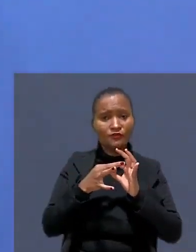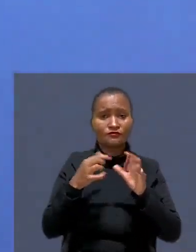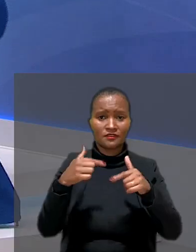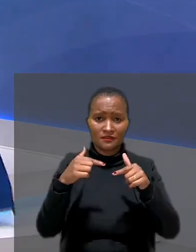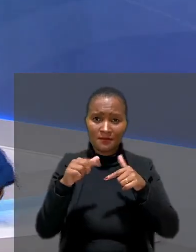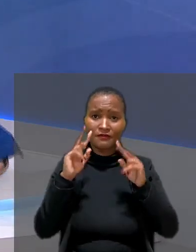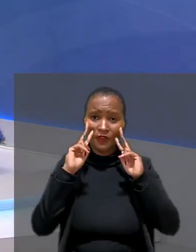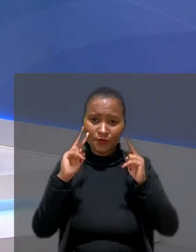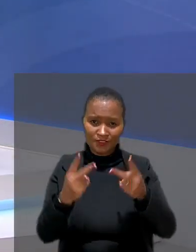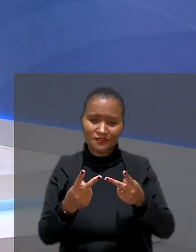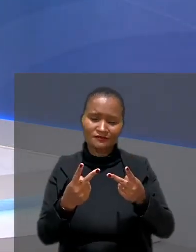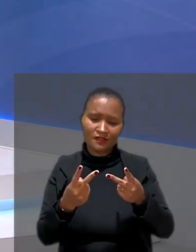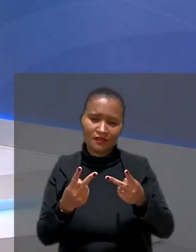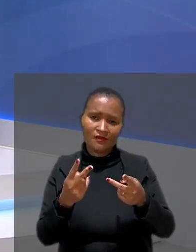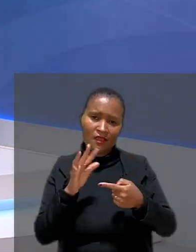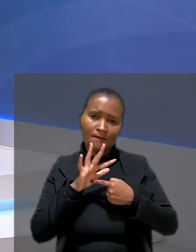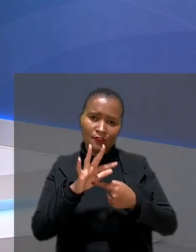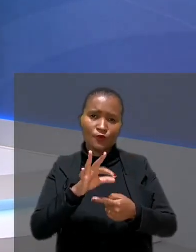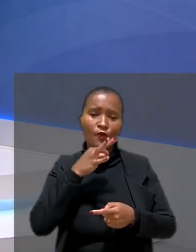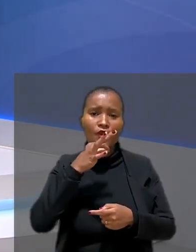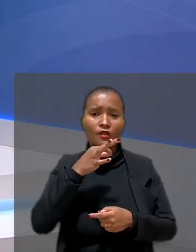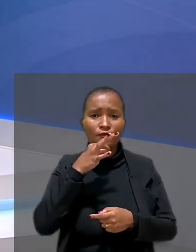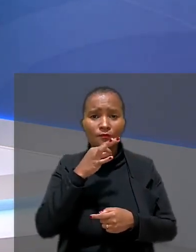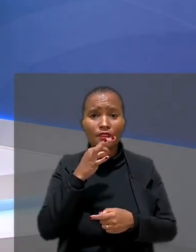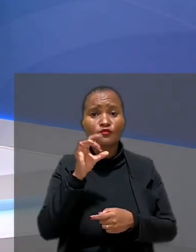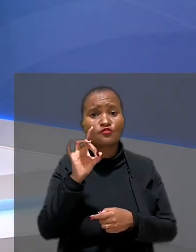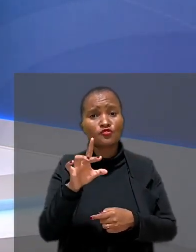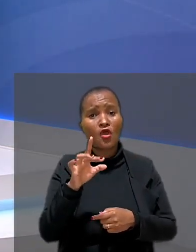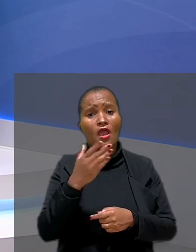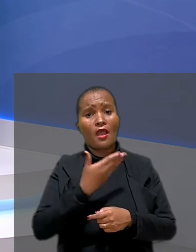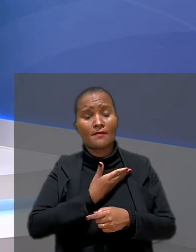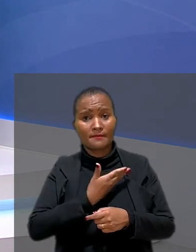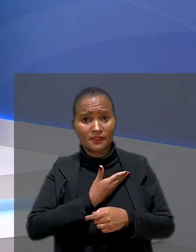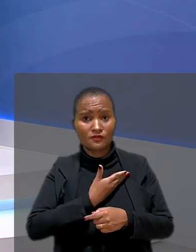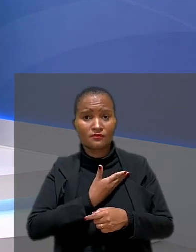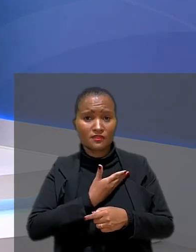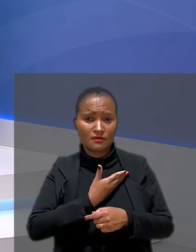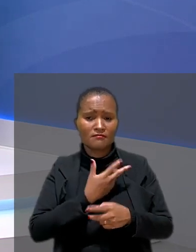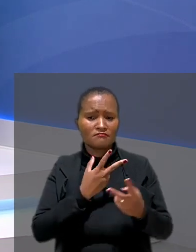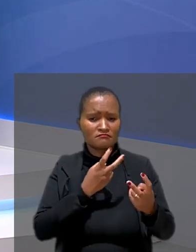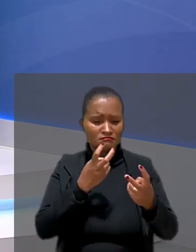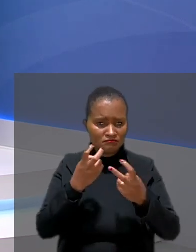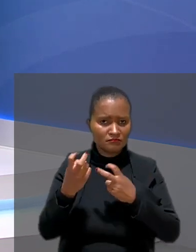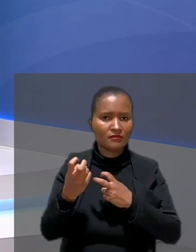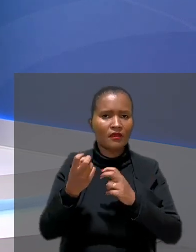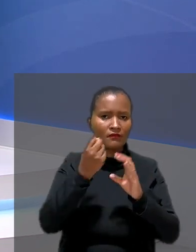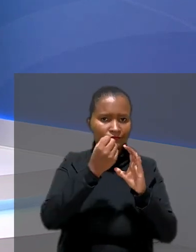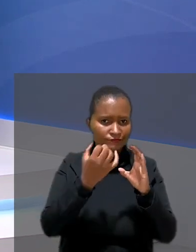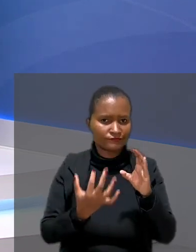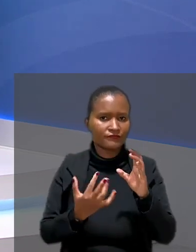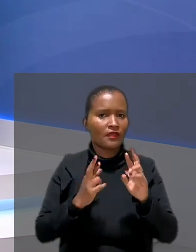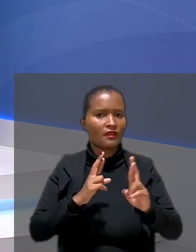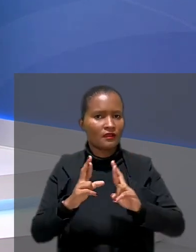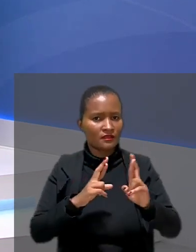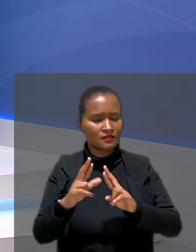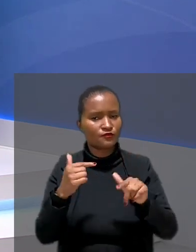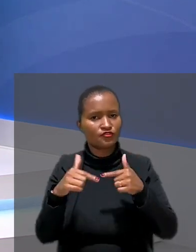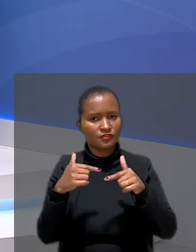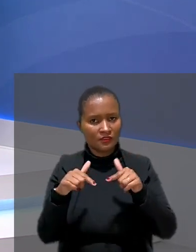atleta reconhecido. Embora tenha sido apresentado o argumento de que havia apenas amizade, foram constatados elementos que